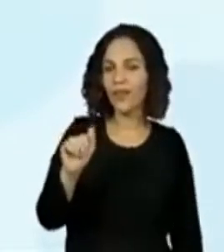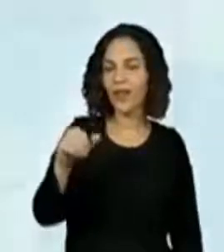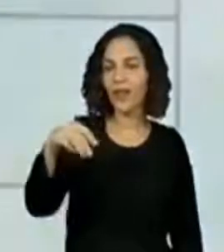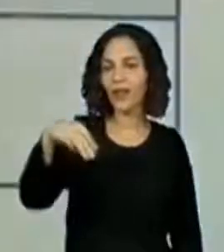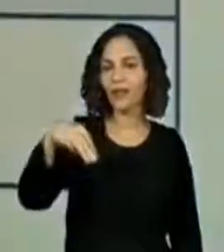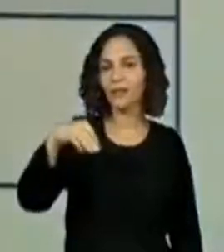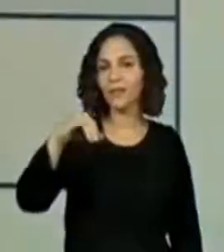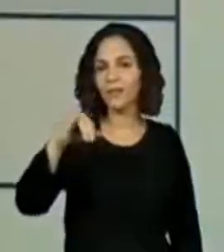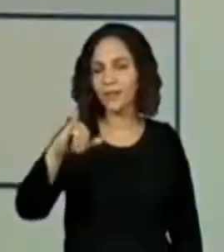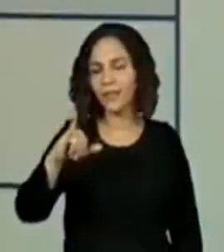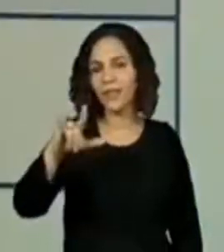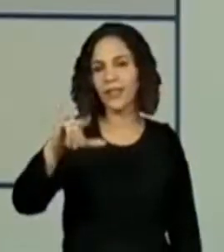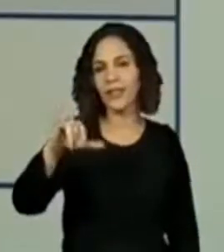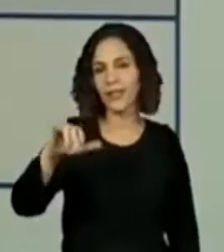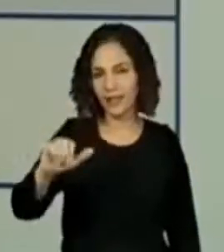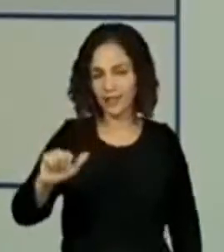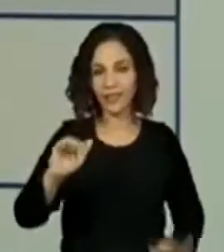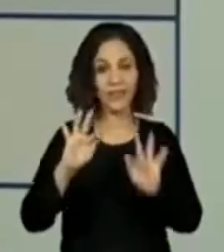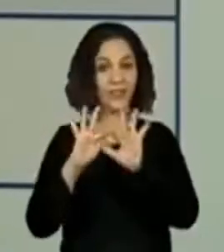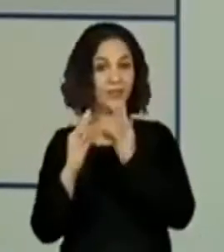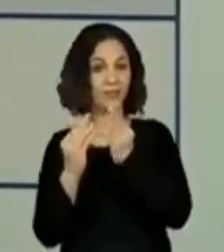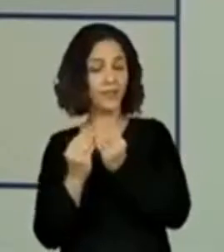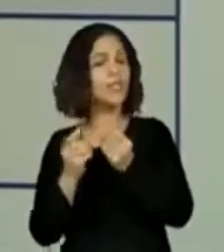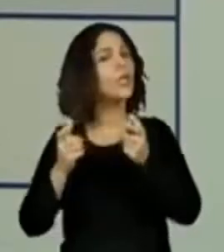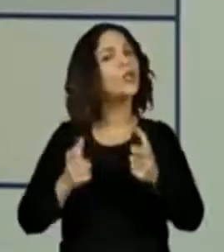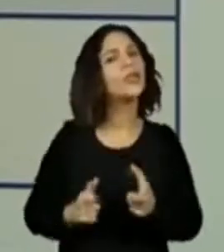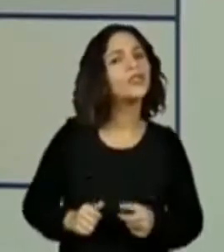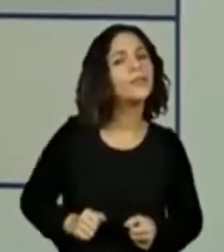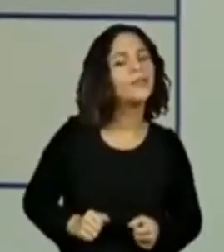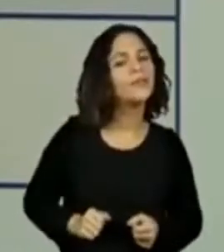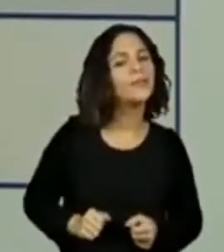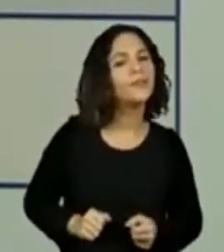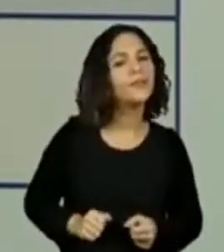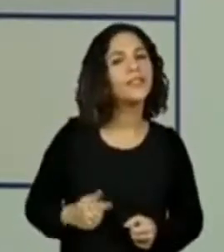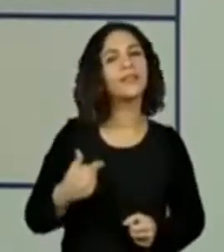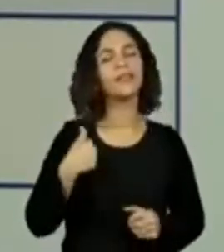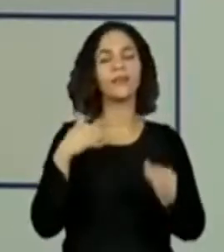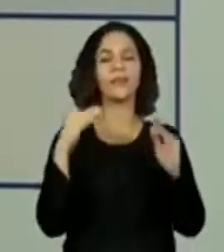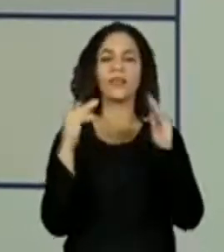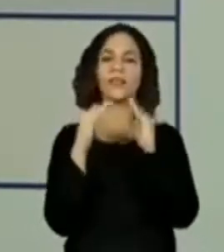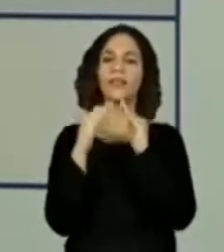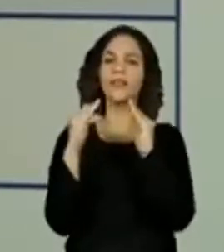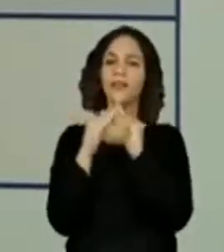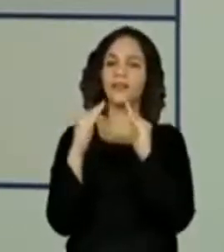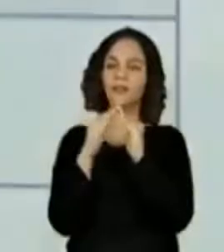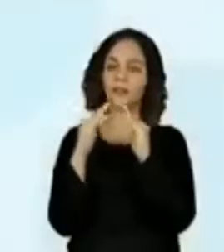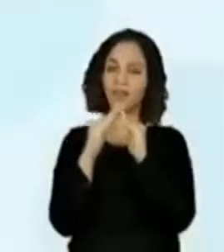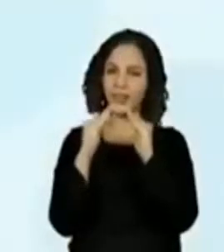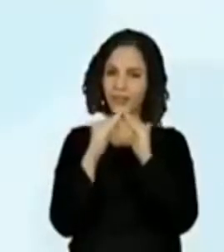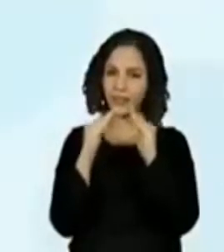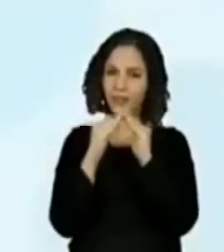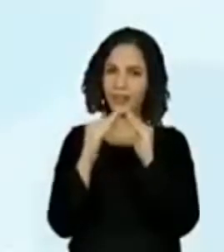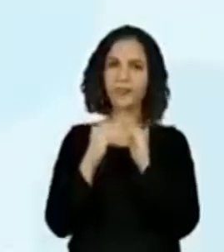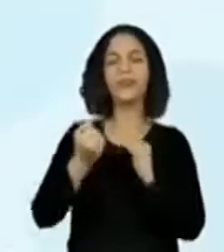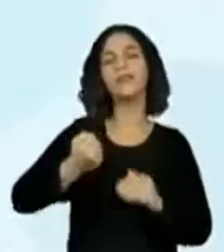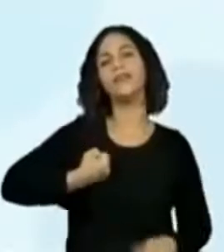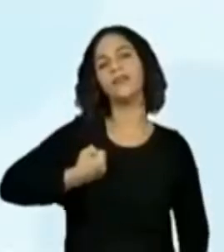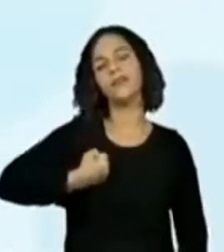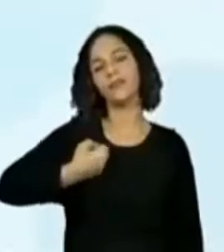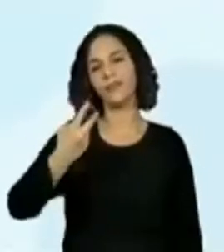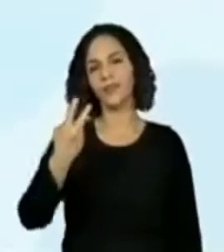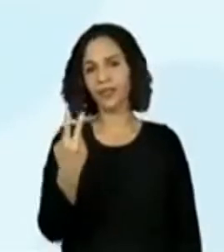-L-I-L-I Onde eu encontro a minha família? Lá na minha casa. No número 2.